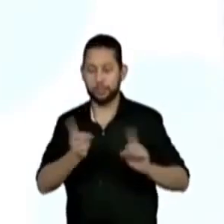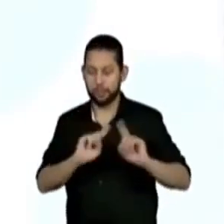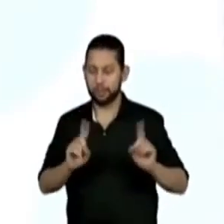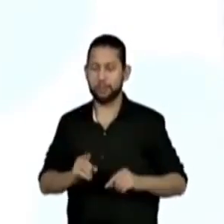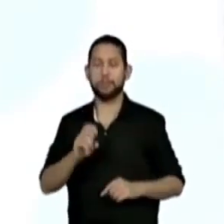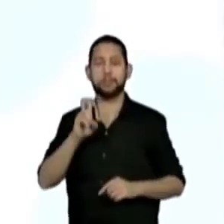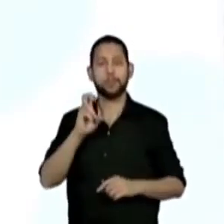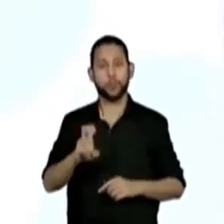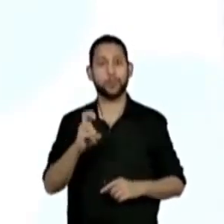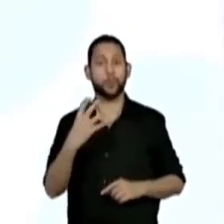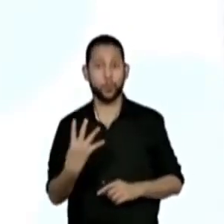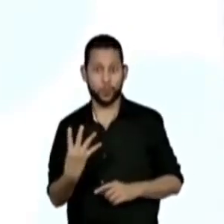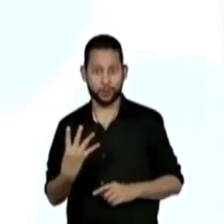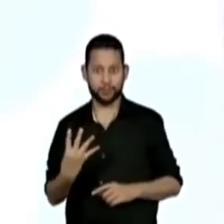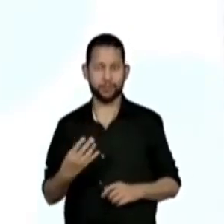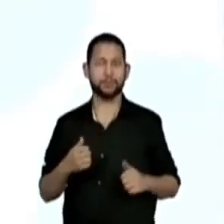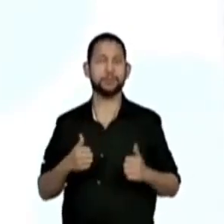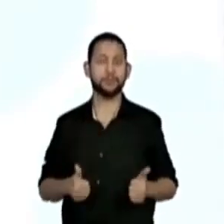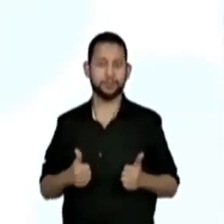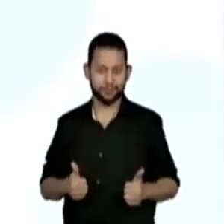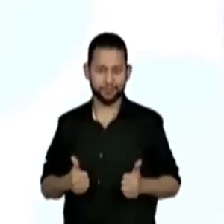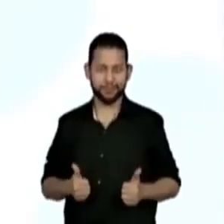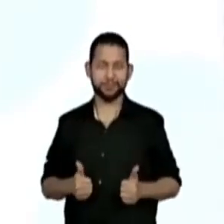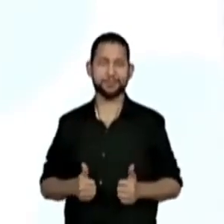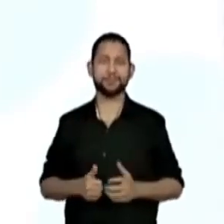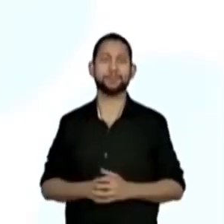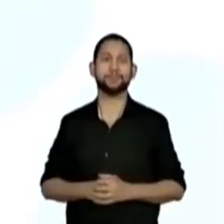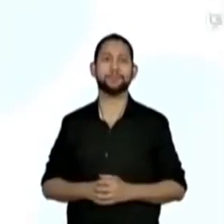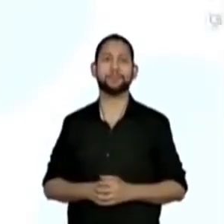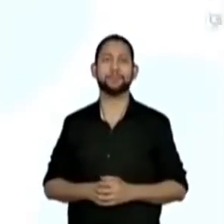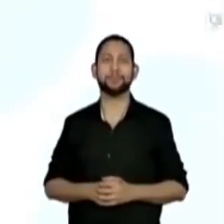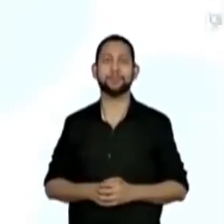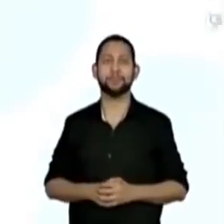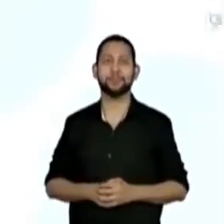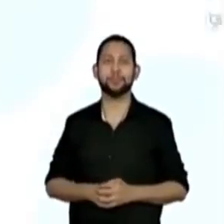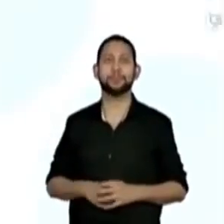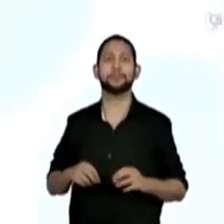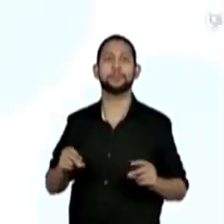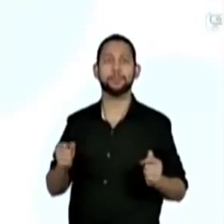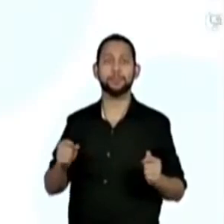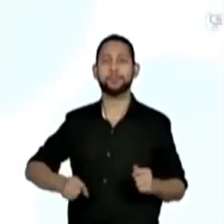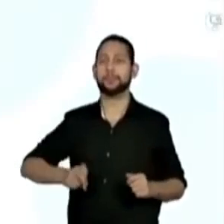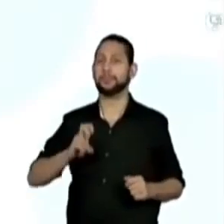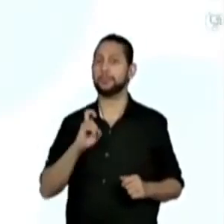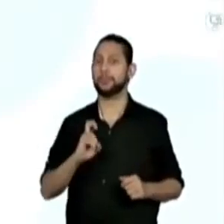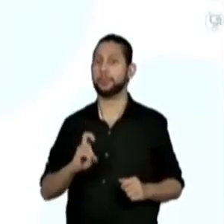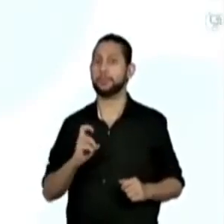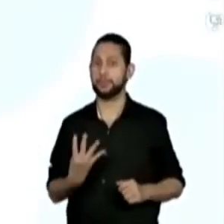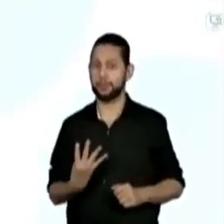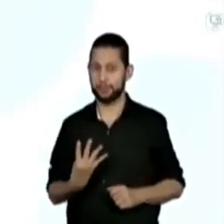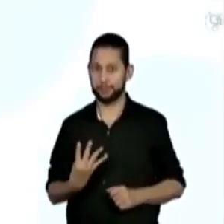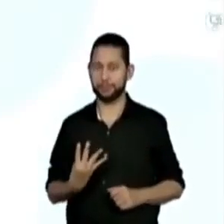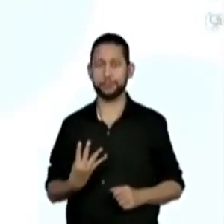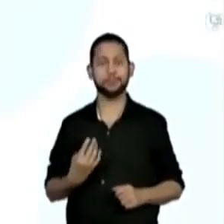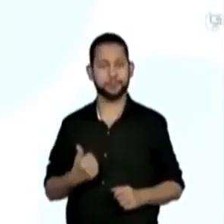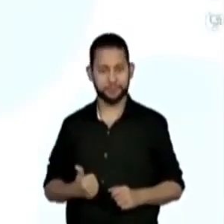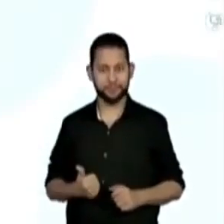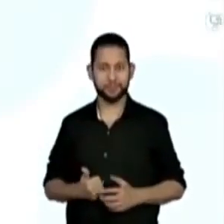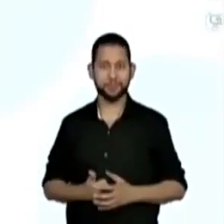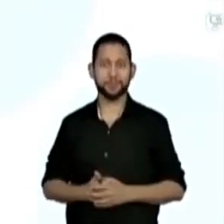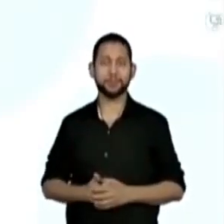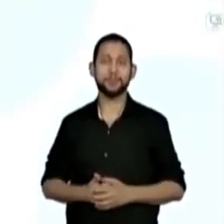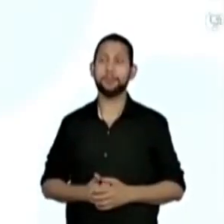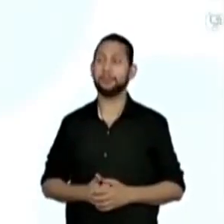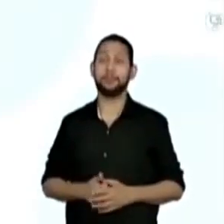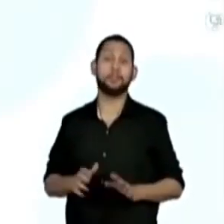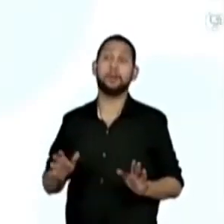Não se preocupa. Depois de três aulas seguidas, a professora já começou a dar defeito. Vamos lá. Cinquenta e quatro, tá? Então, a